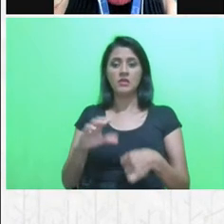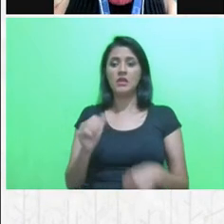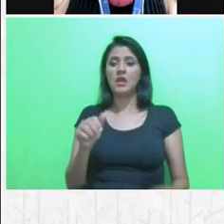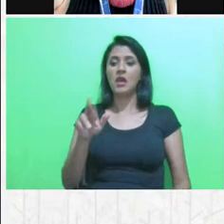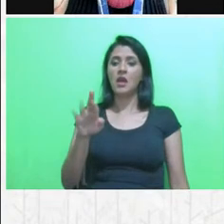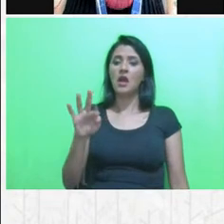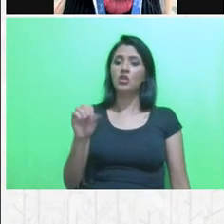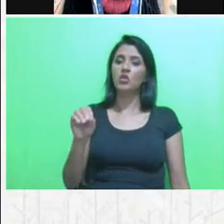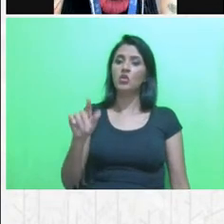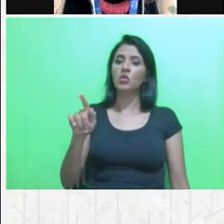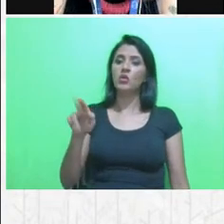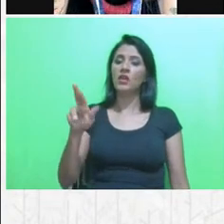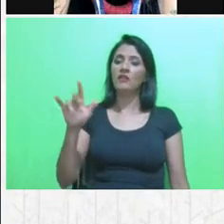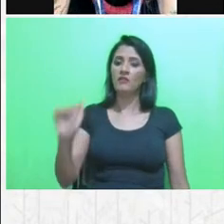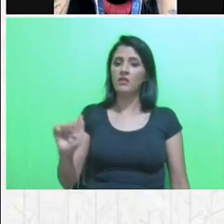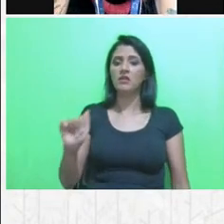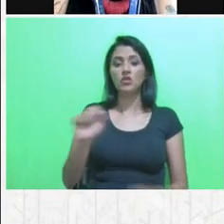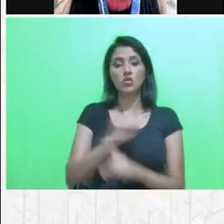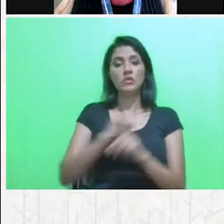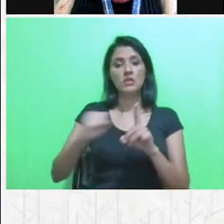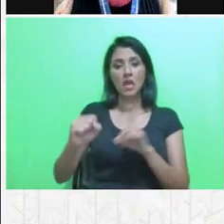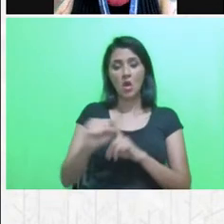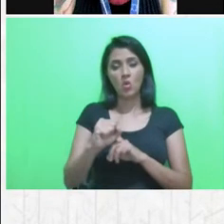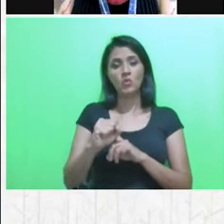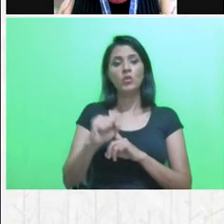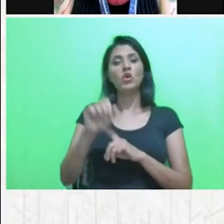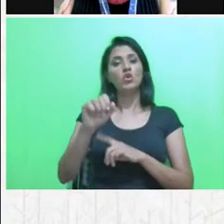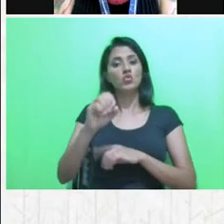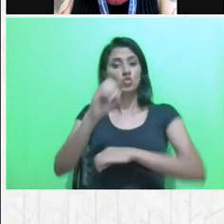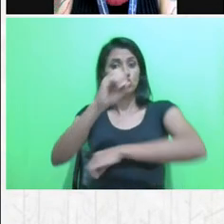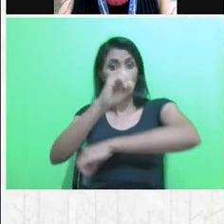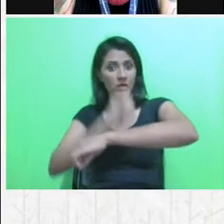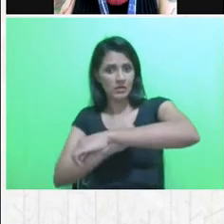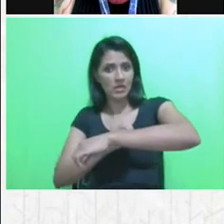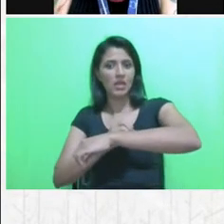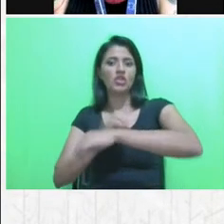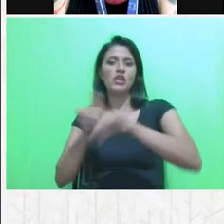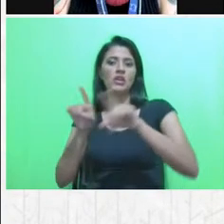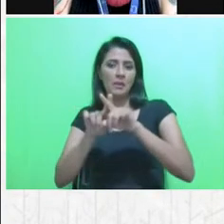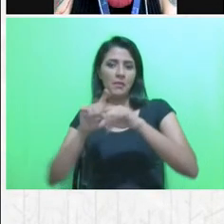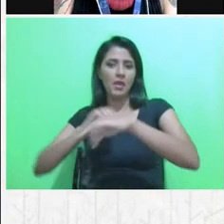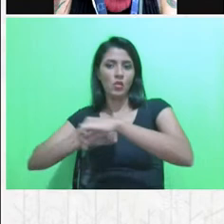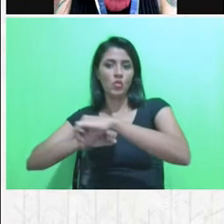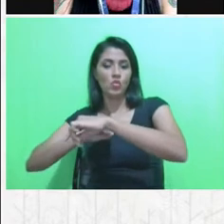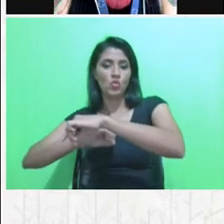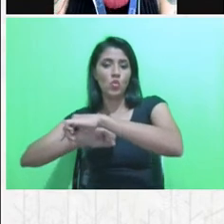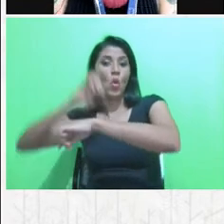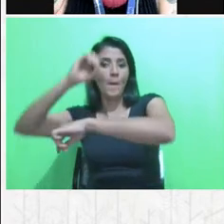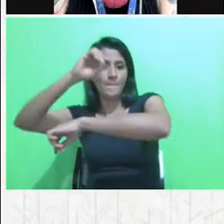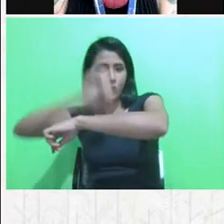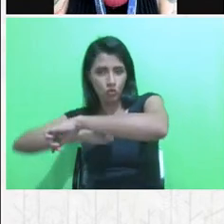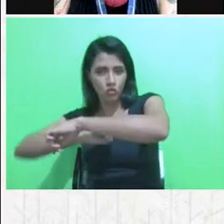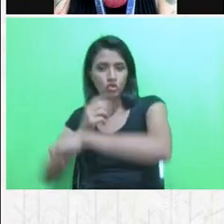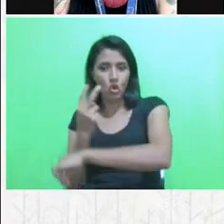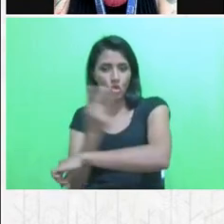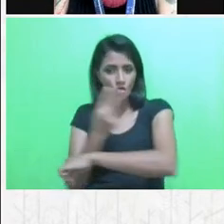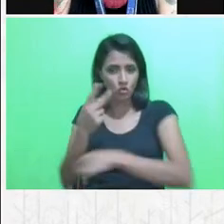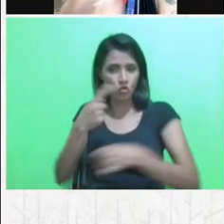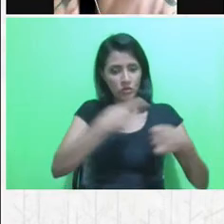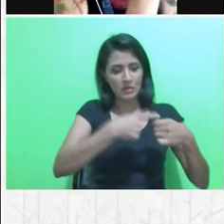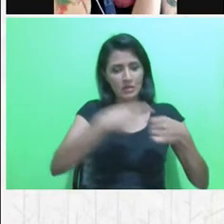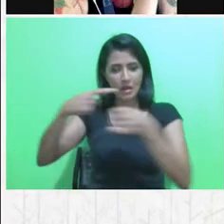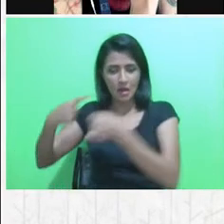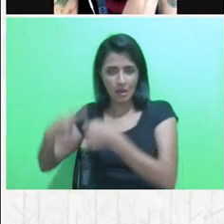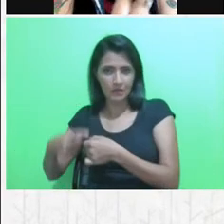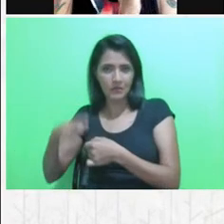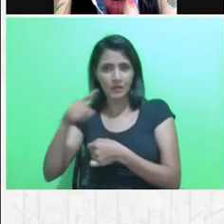Sol Nascente Pôr do Sol, na atuação do Radar, porque o Radar foi um fruto também dessa, do curso, né, então,